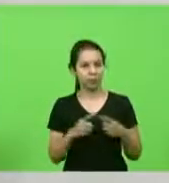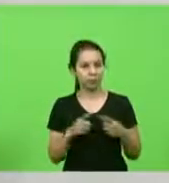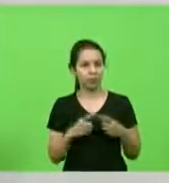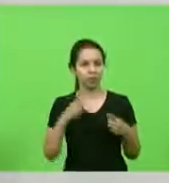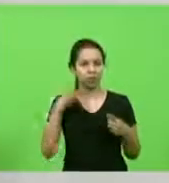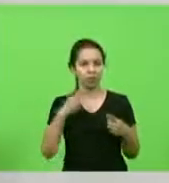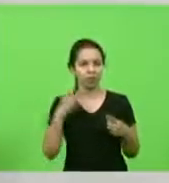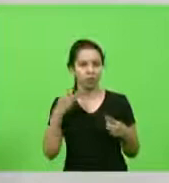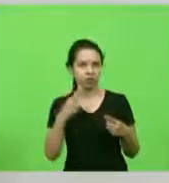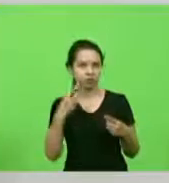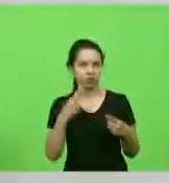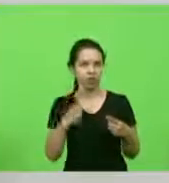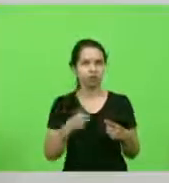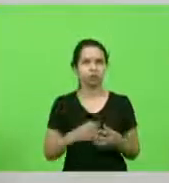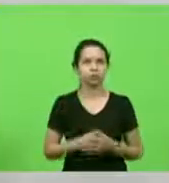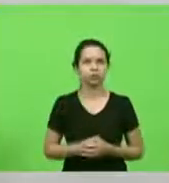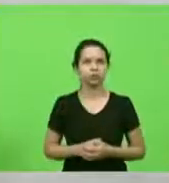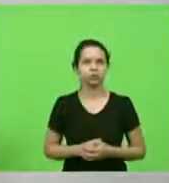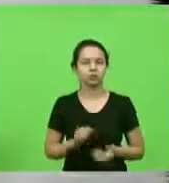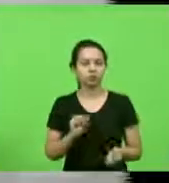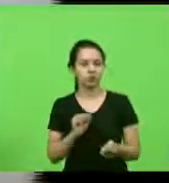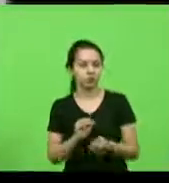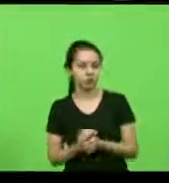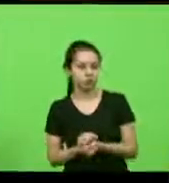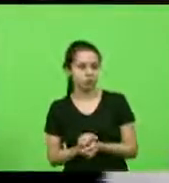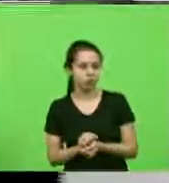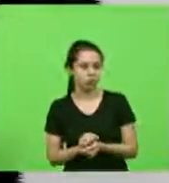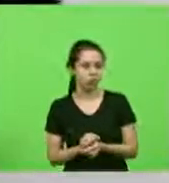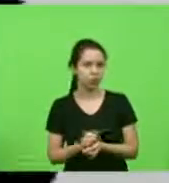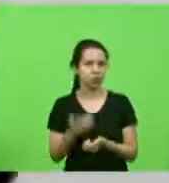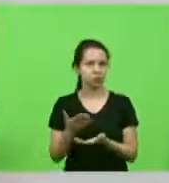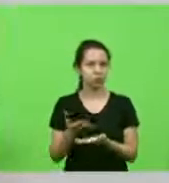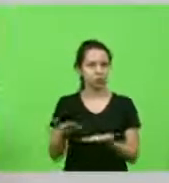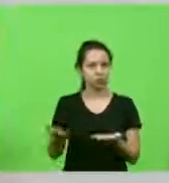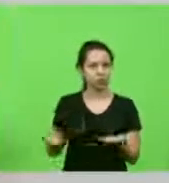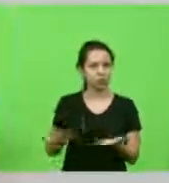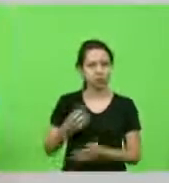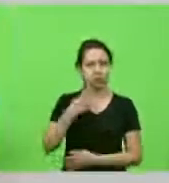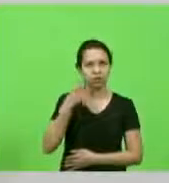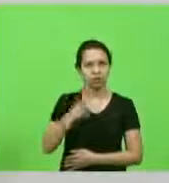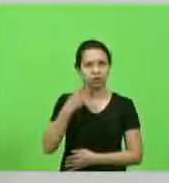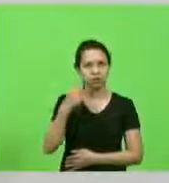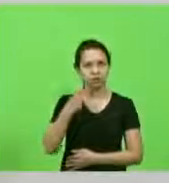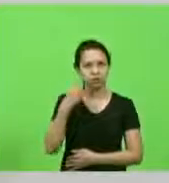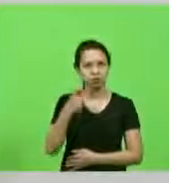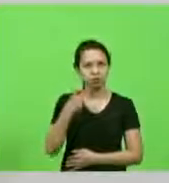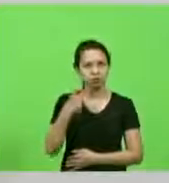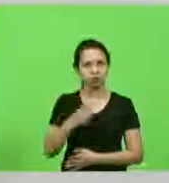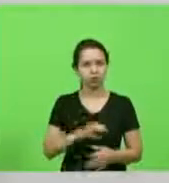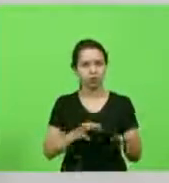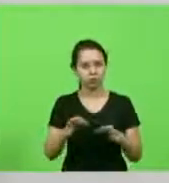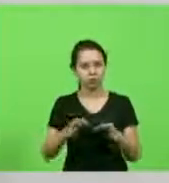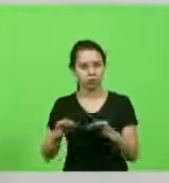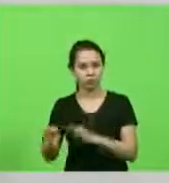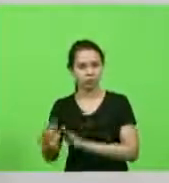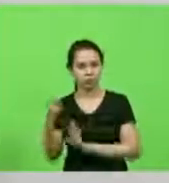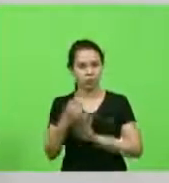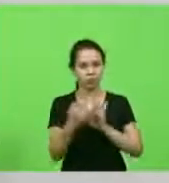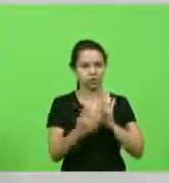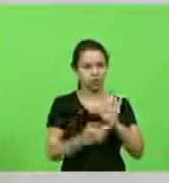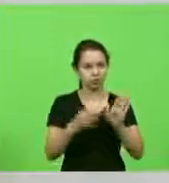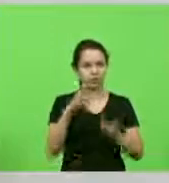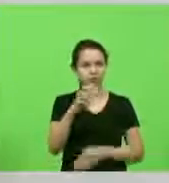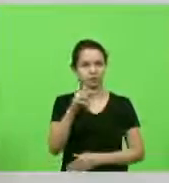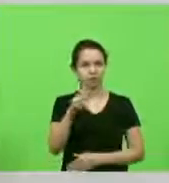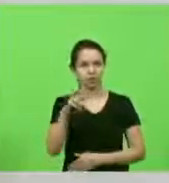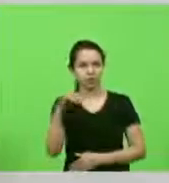por ter junto com os meus colegas deputados construído o relatório da CPI que